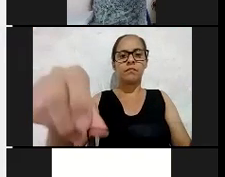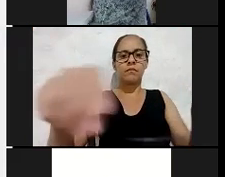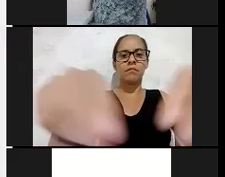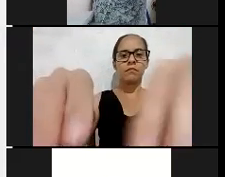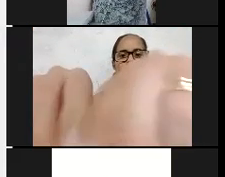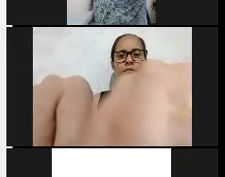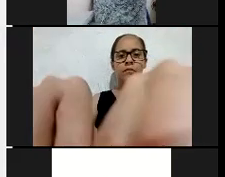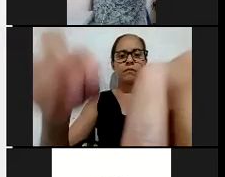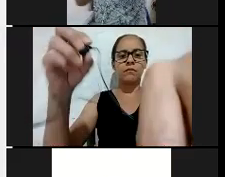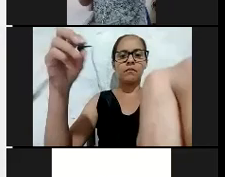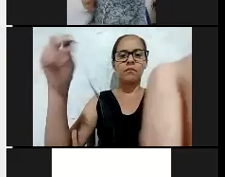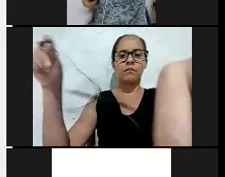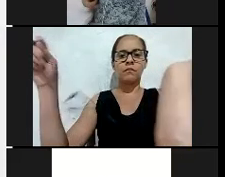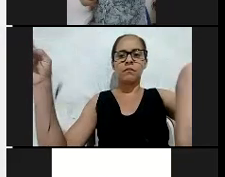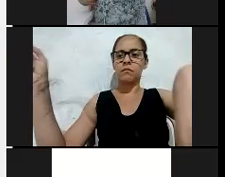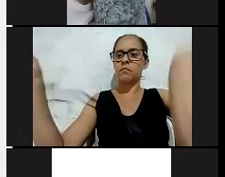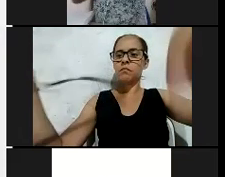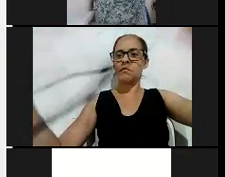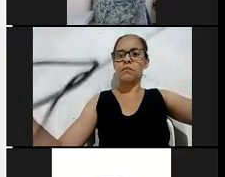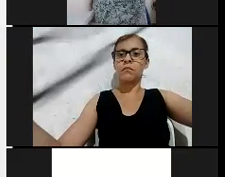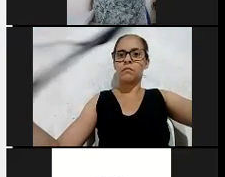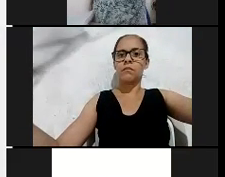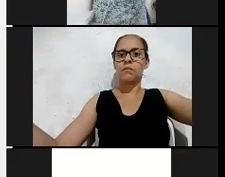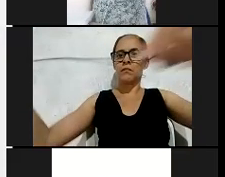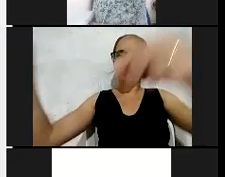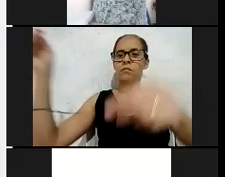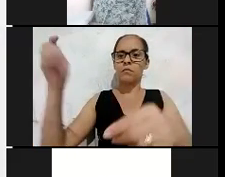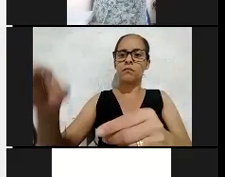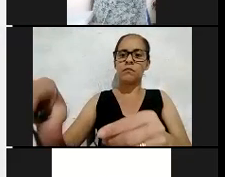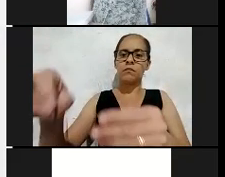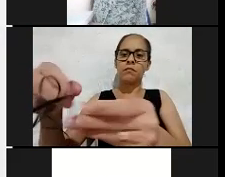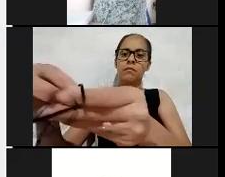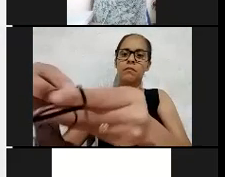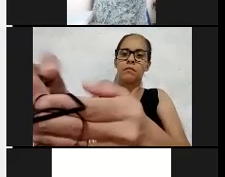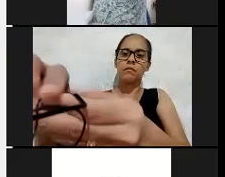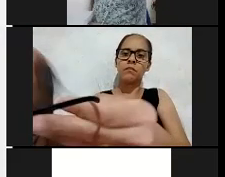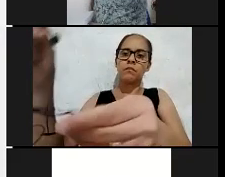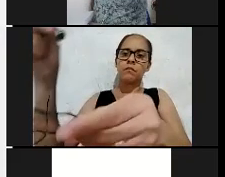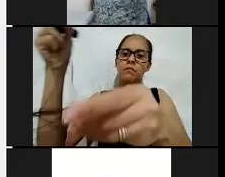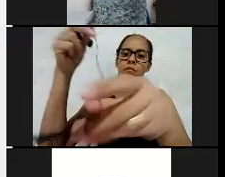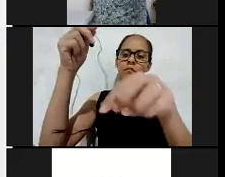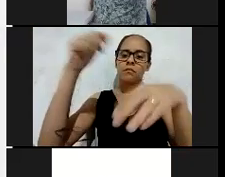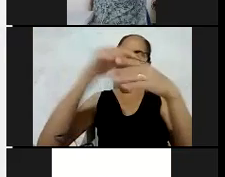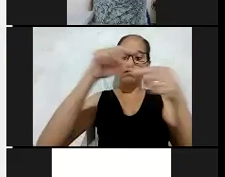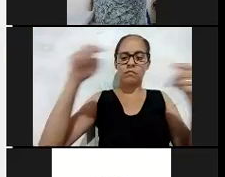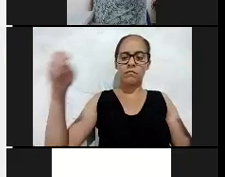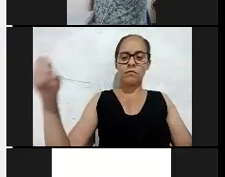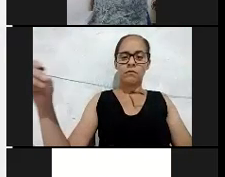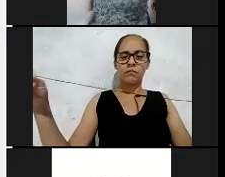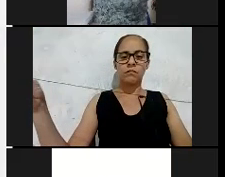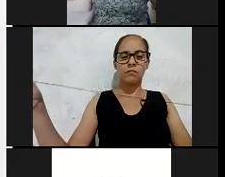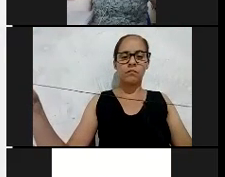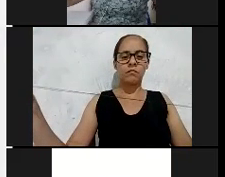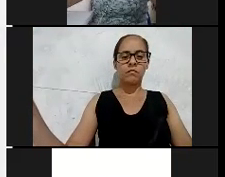E aí foi possível também perceber toda uma demanda tecnológica, toda uma série de